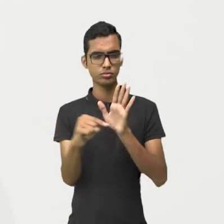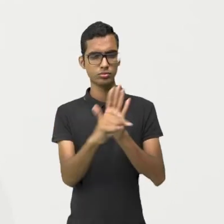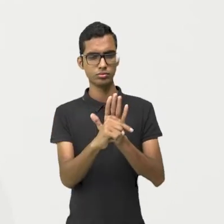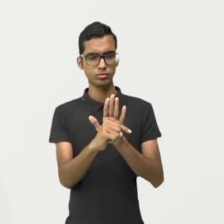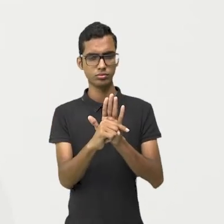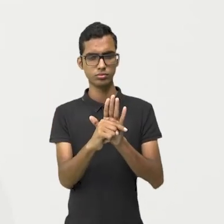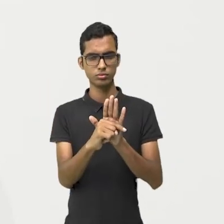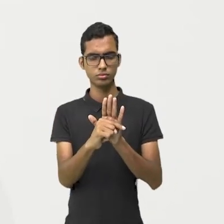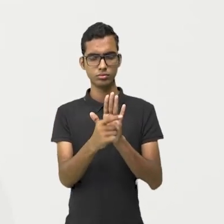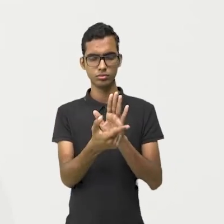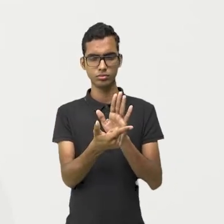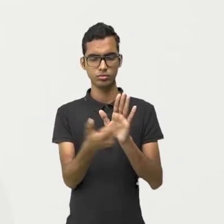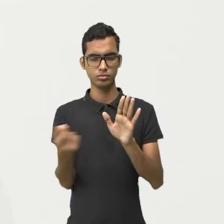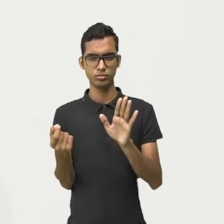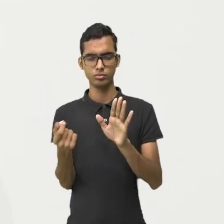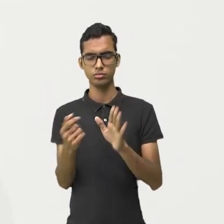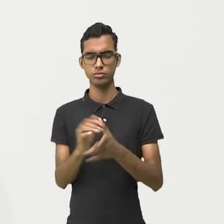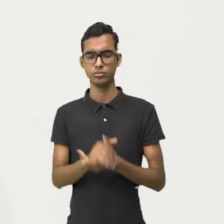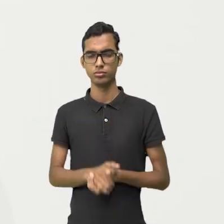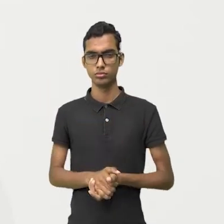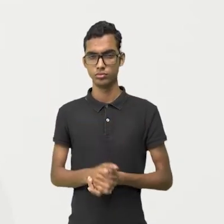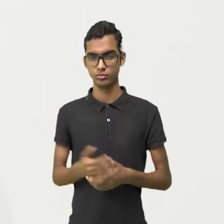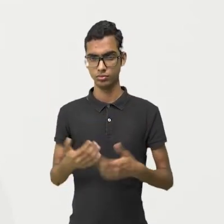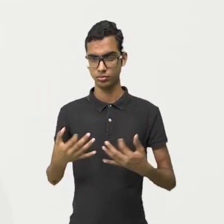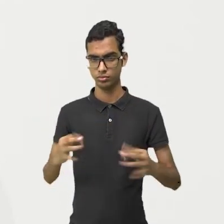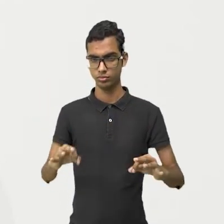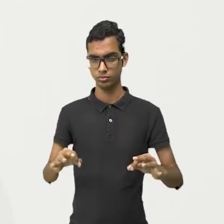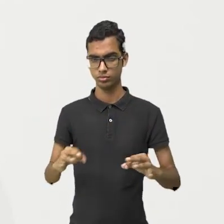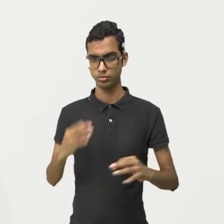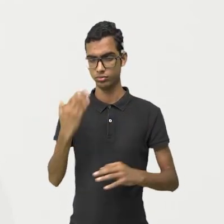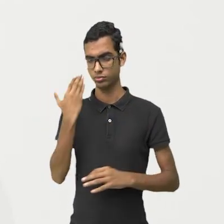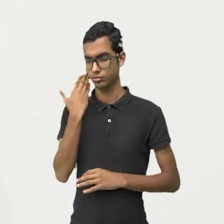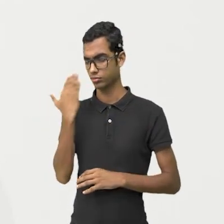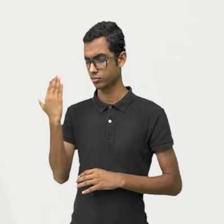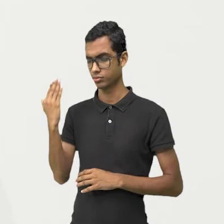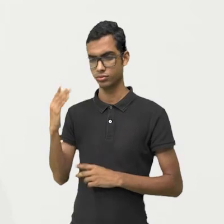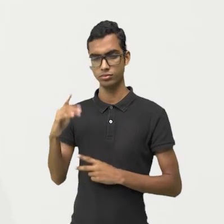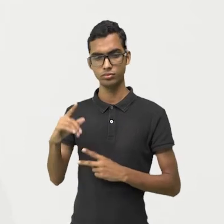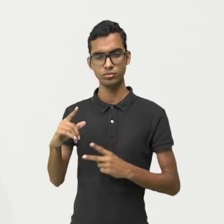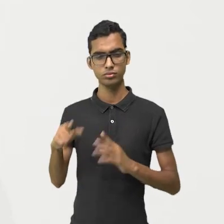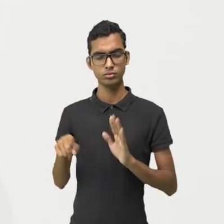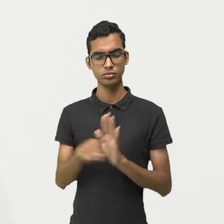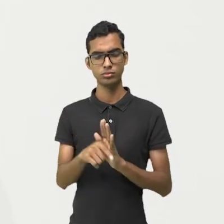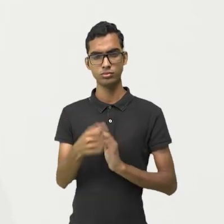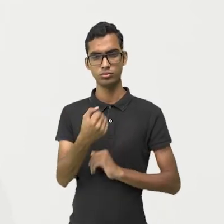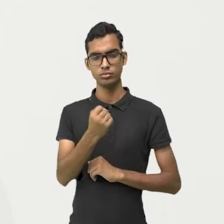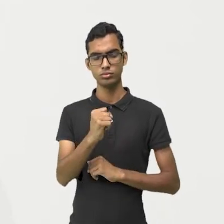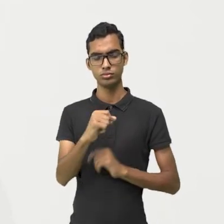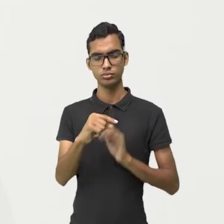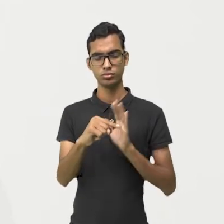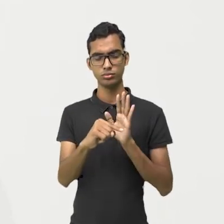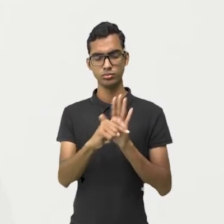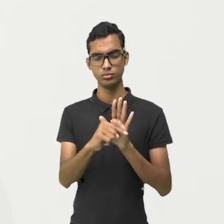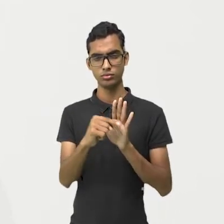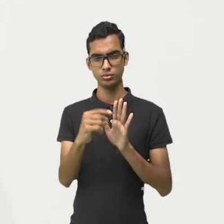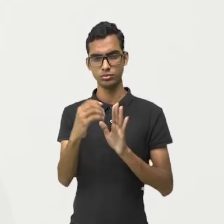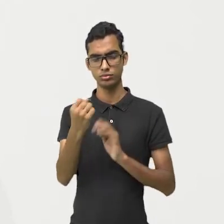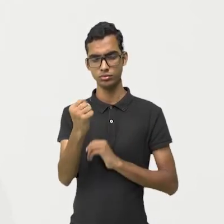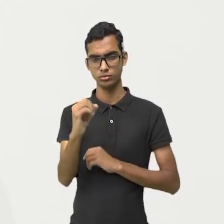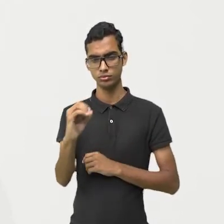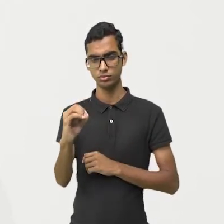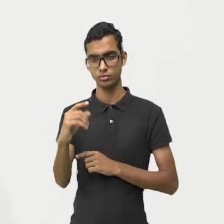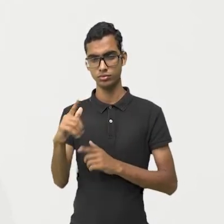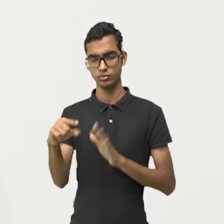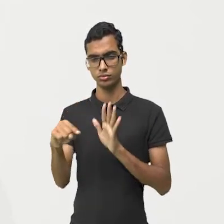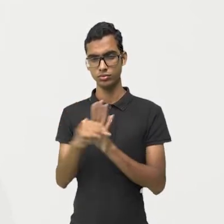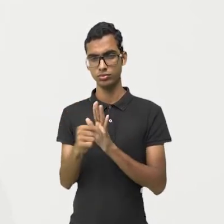20, beleza? Então, a quarta parte de 80, de menos 80, é menos 20.